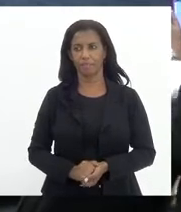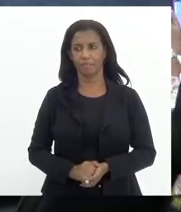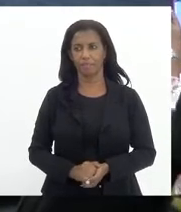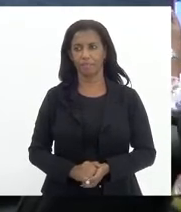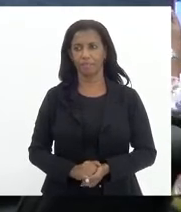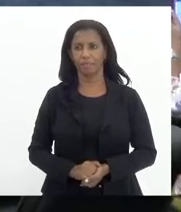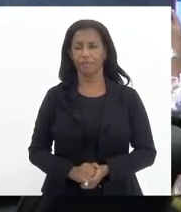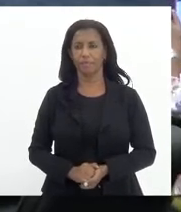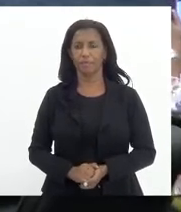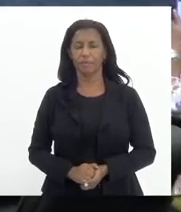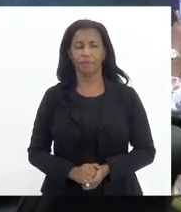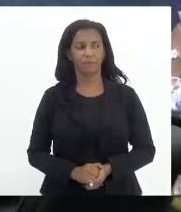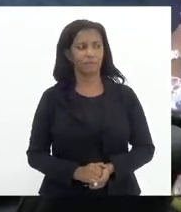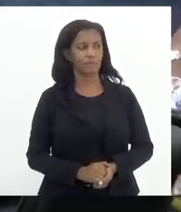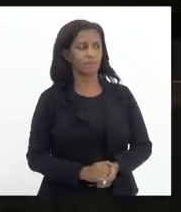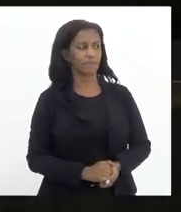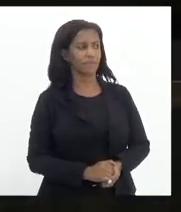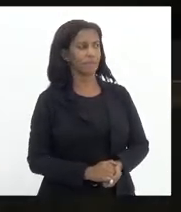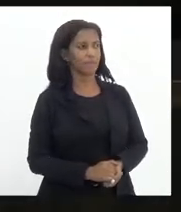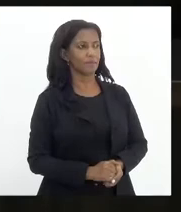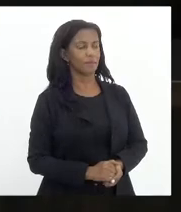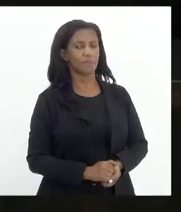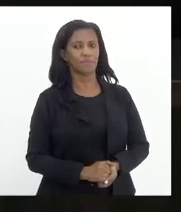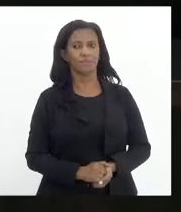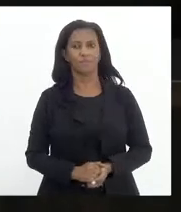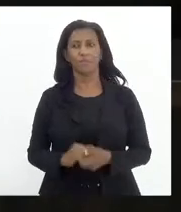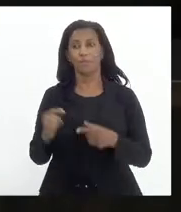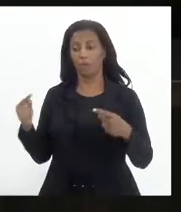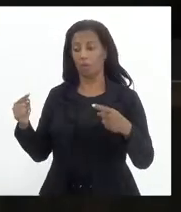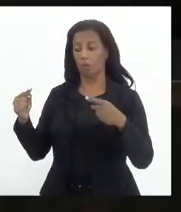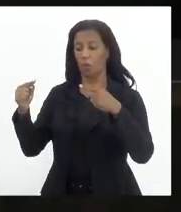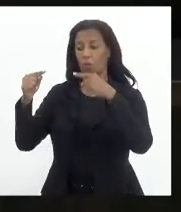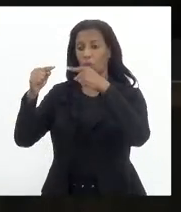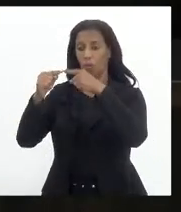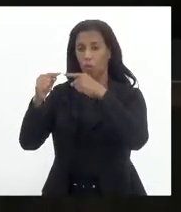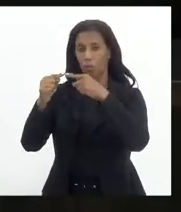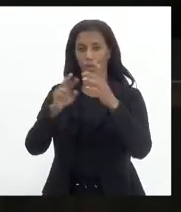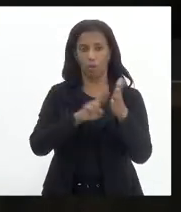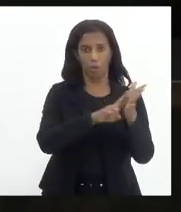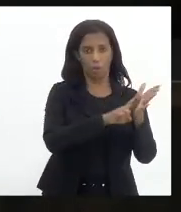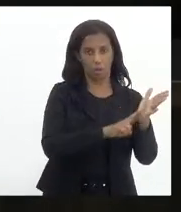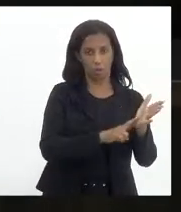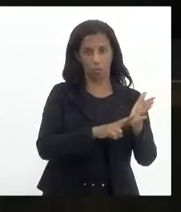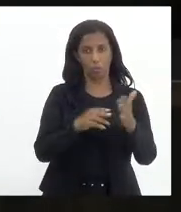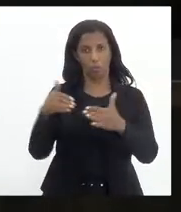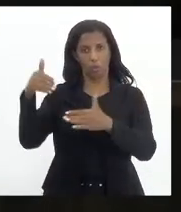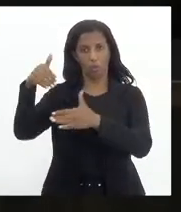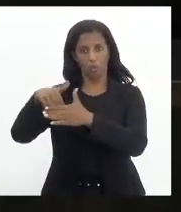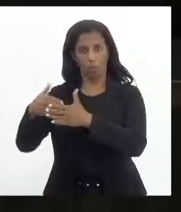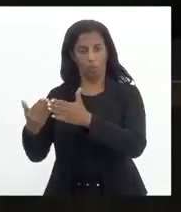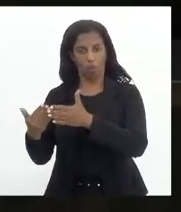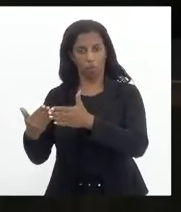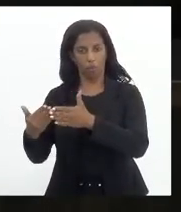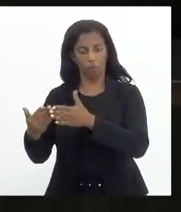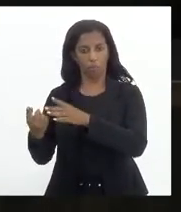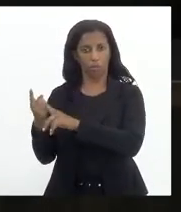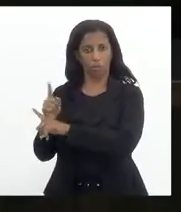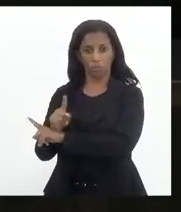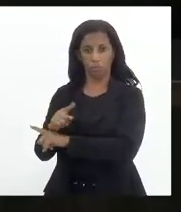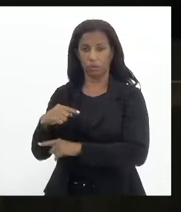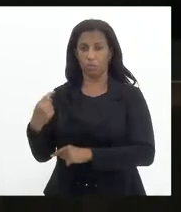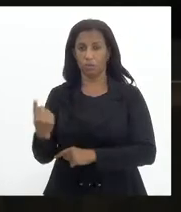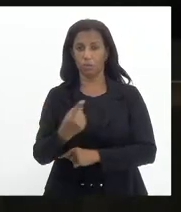Bem, acordado entre o relator e o voto divergente, nós vamos